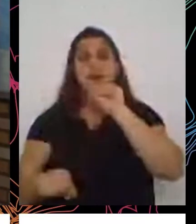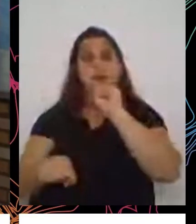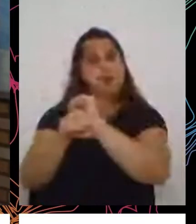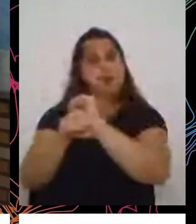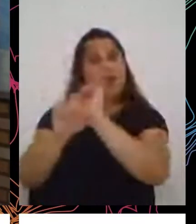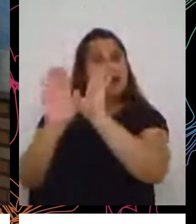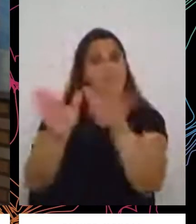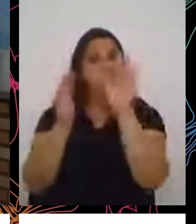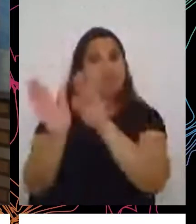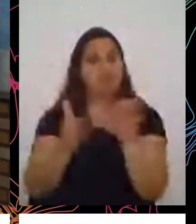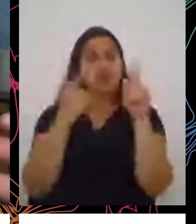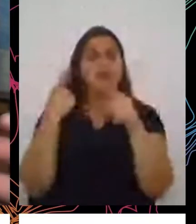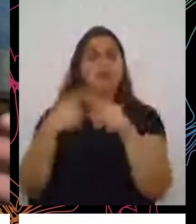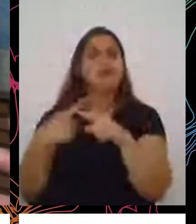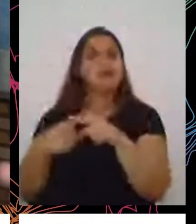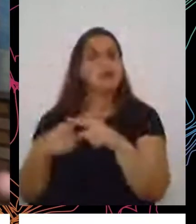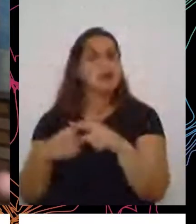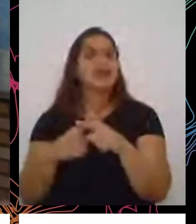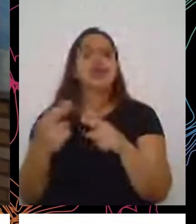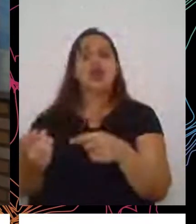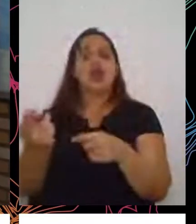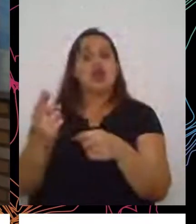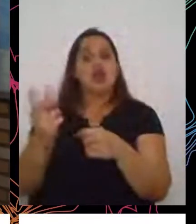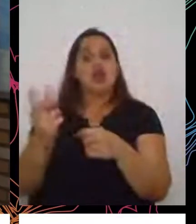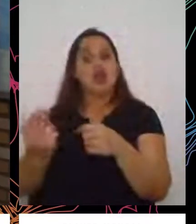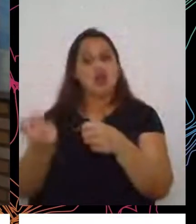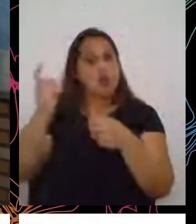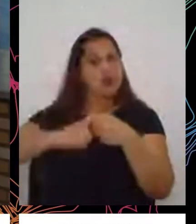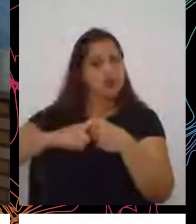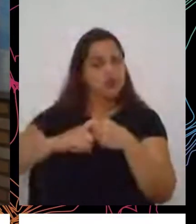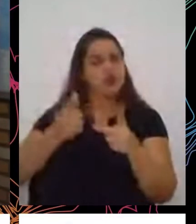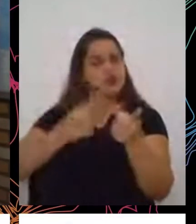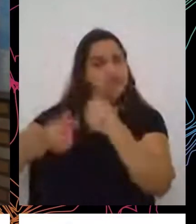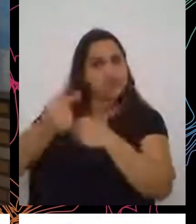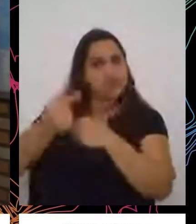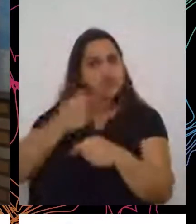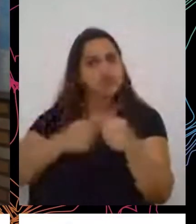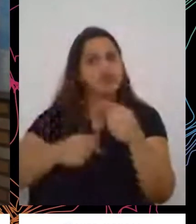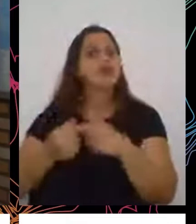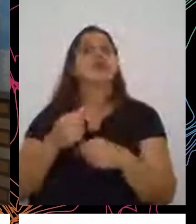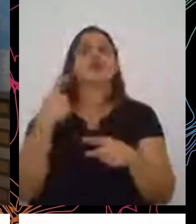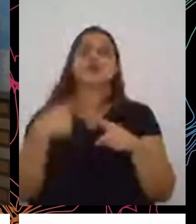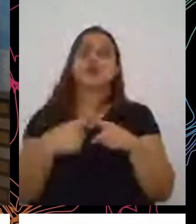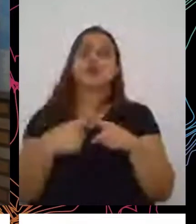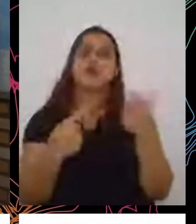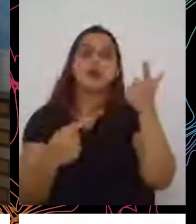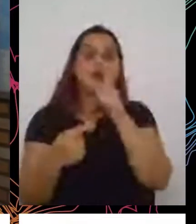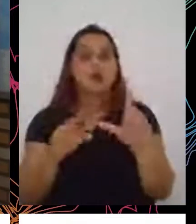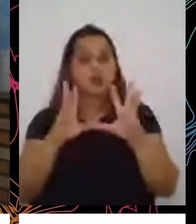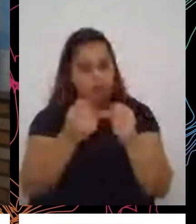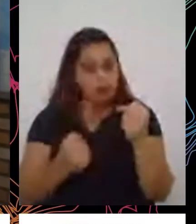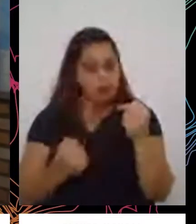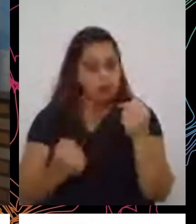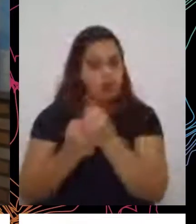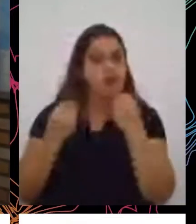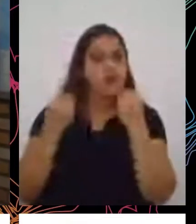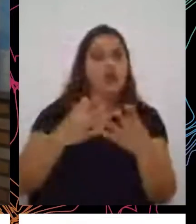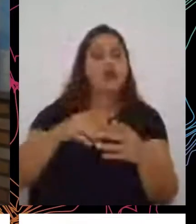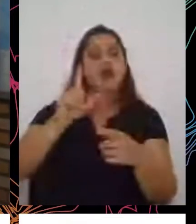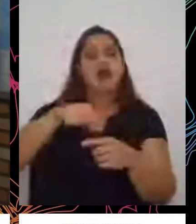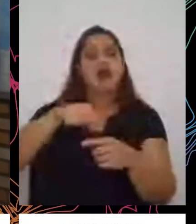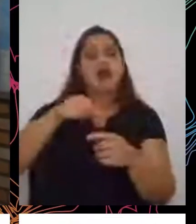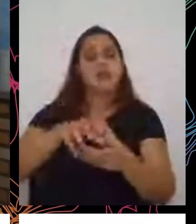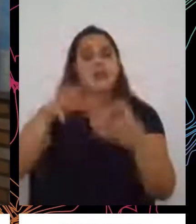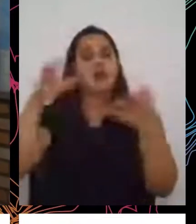retorno financeiro de você colocar no mercado os financeiros o seu recurso, às vezes, é maior do que a produção